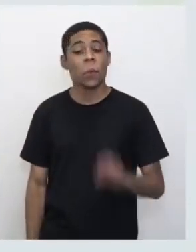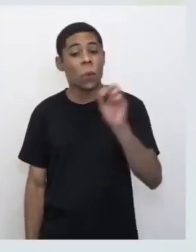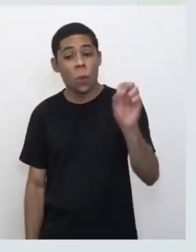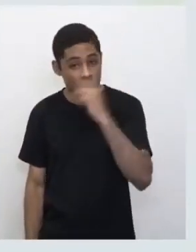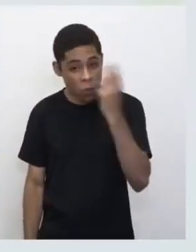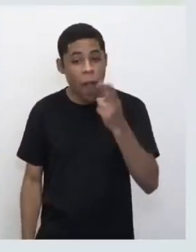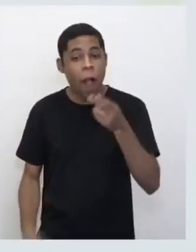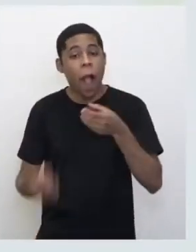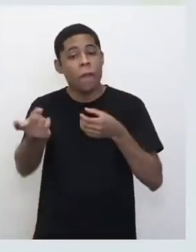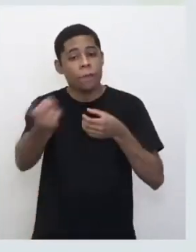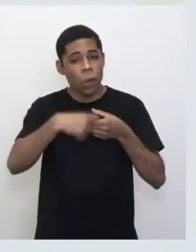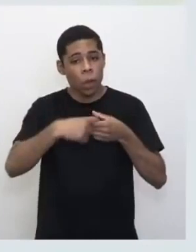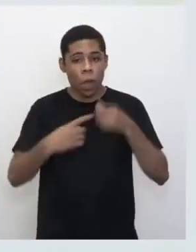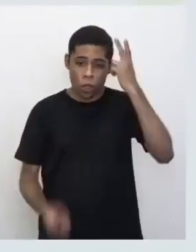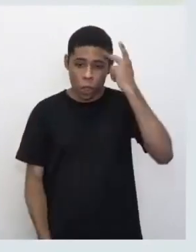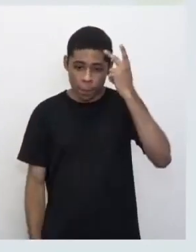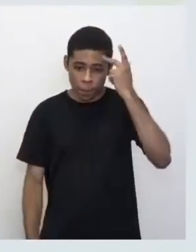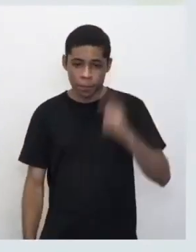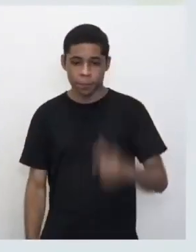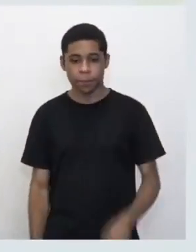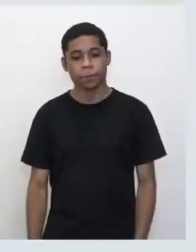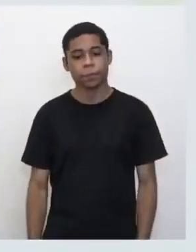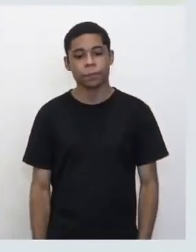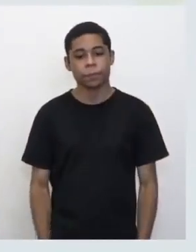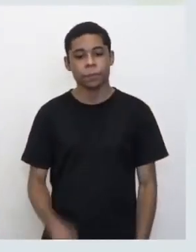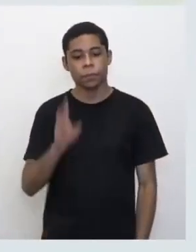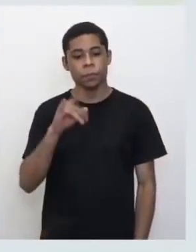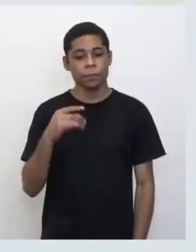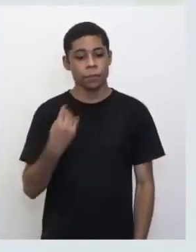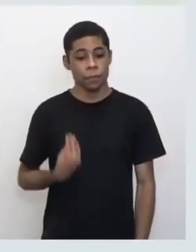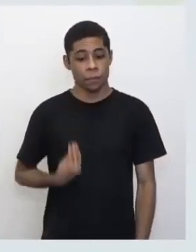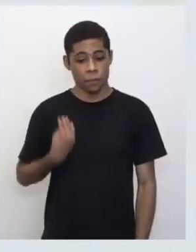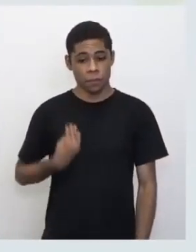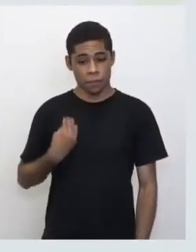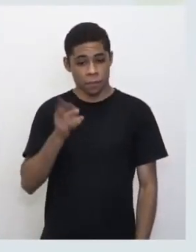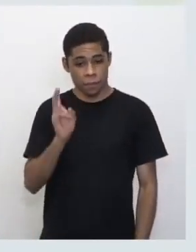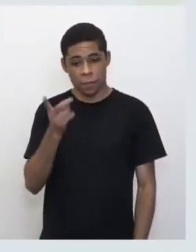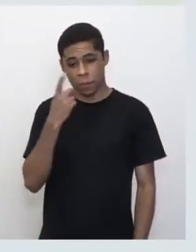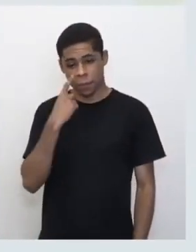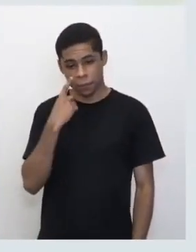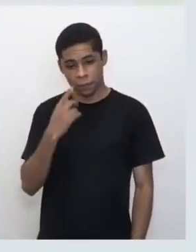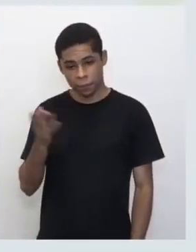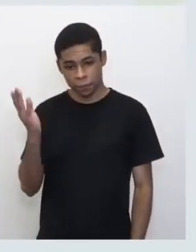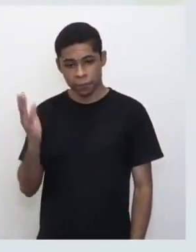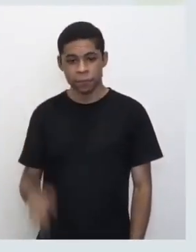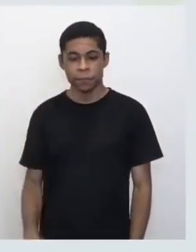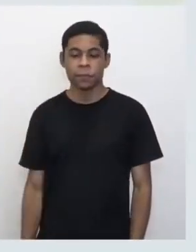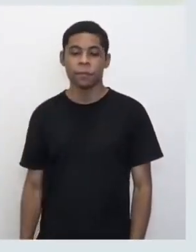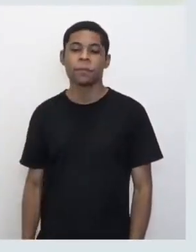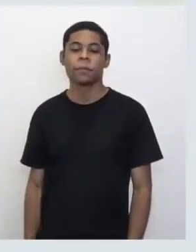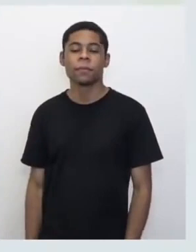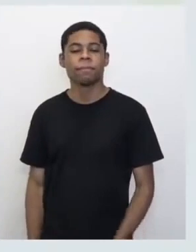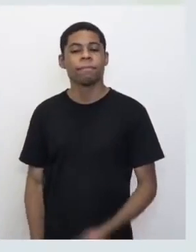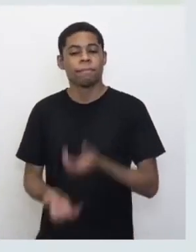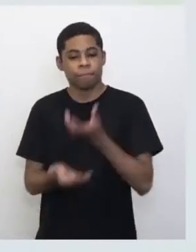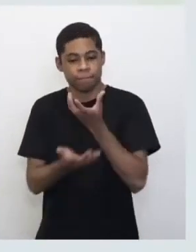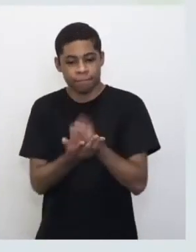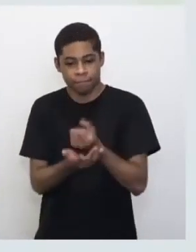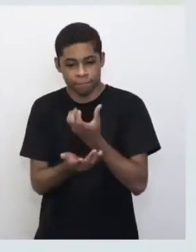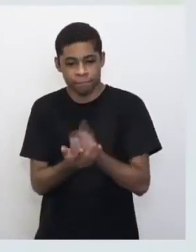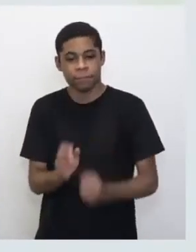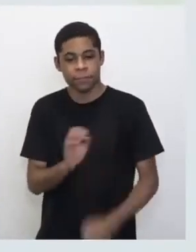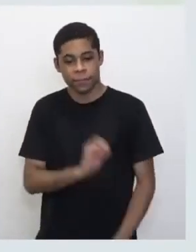ó, voltar. Ele vai estar justamente nas últimas instalações. E a gente abre aqui o